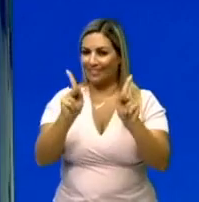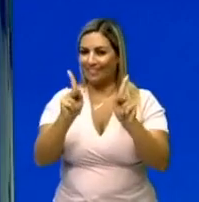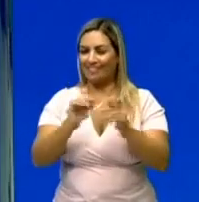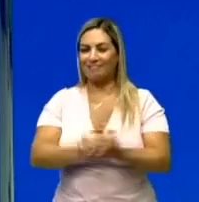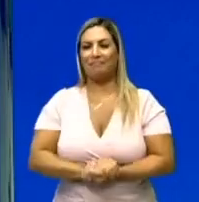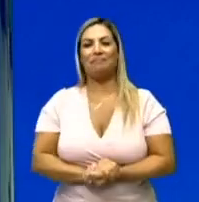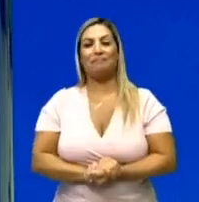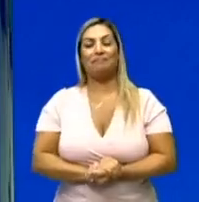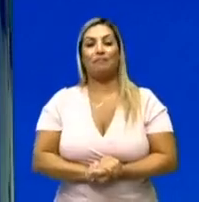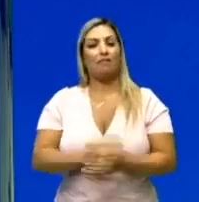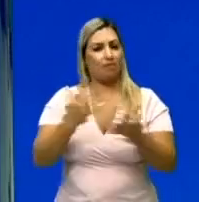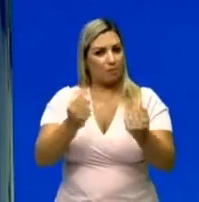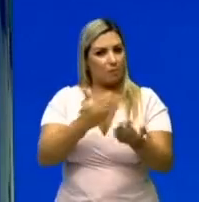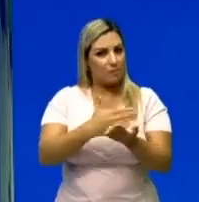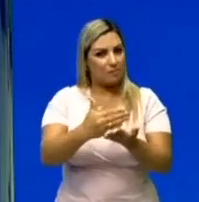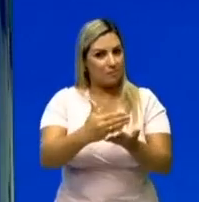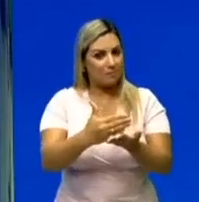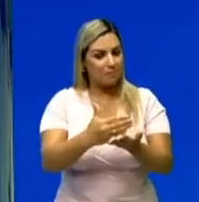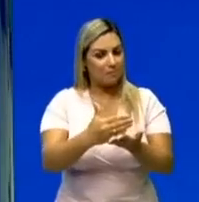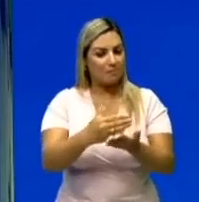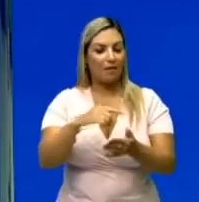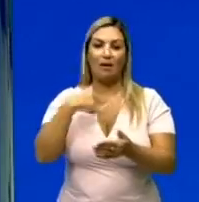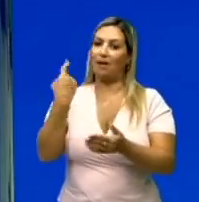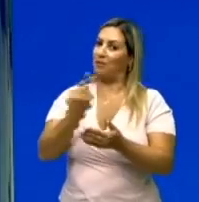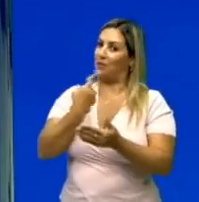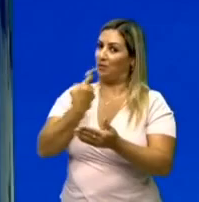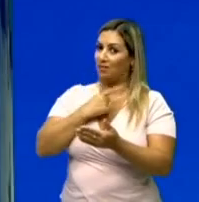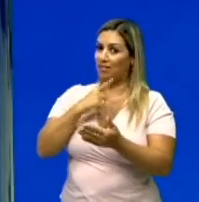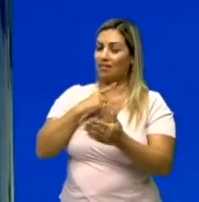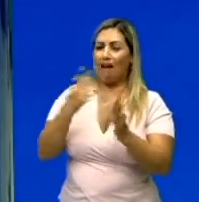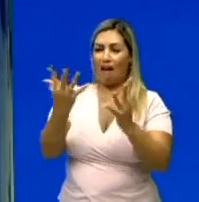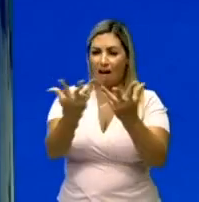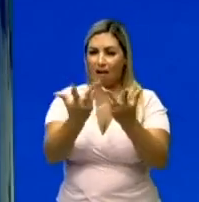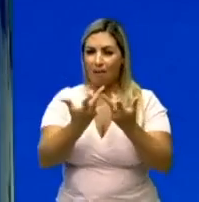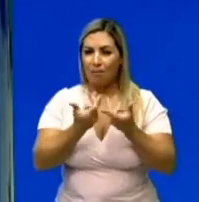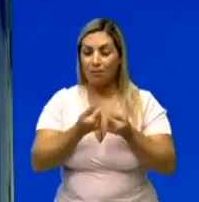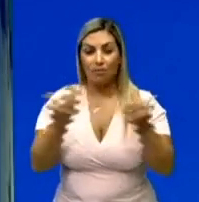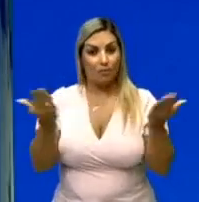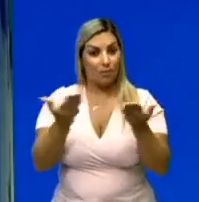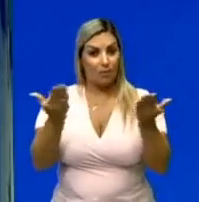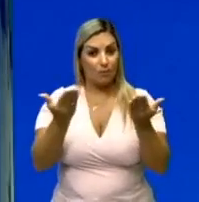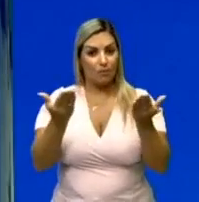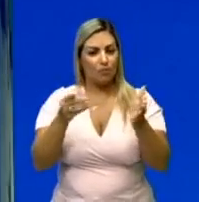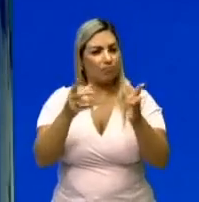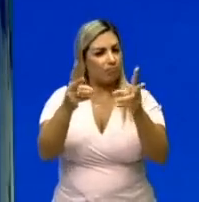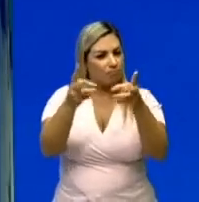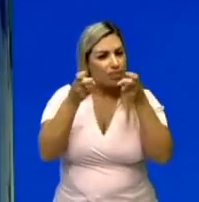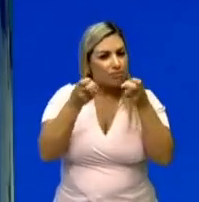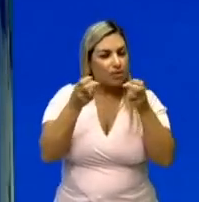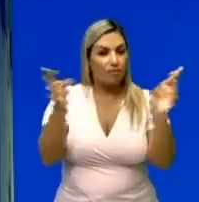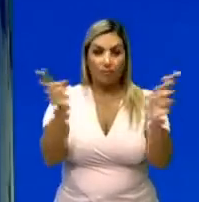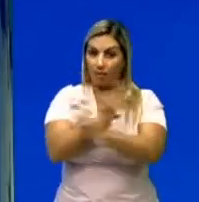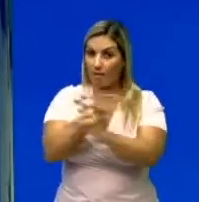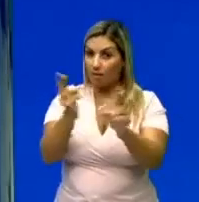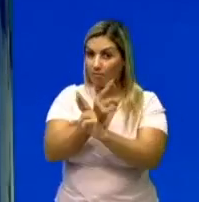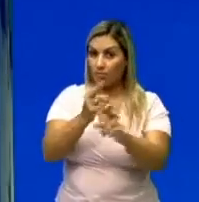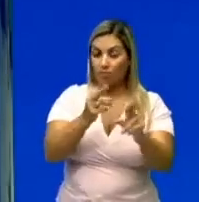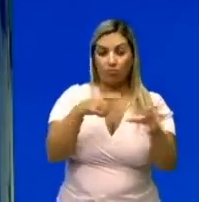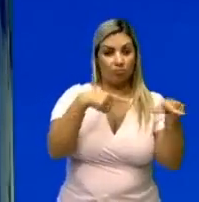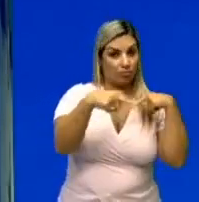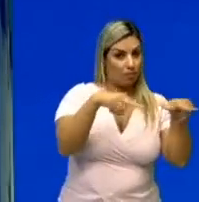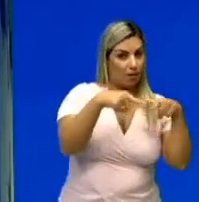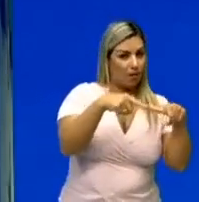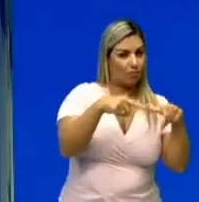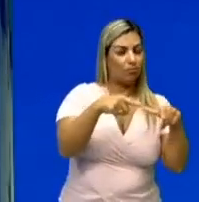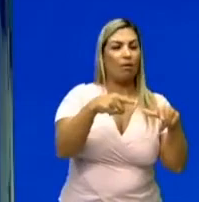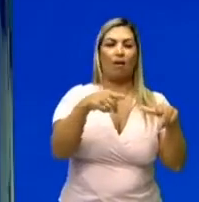Vamos lá então, galerinha. Olha lá. A nossa habilidade hoje é perceber a relação entre trabalho,